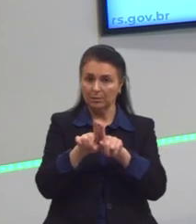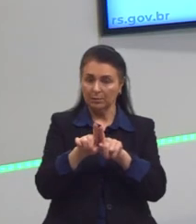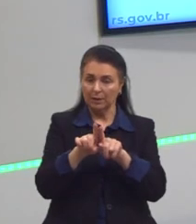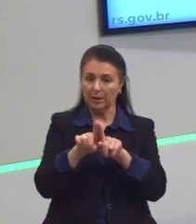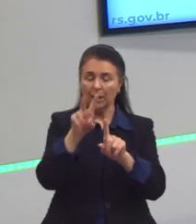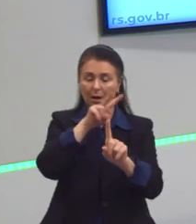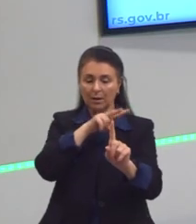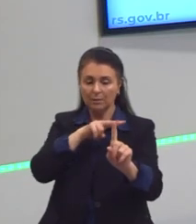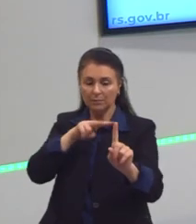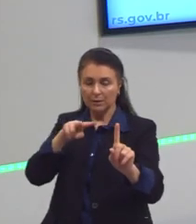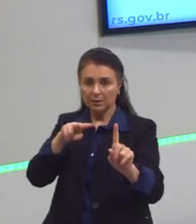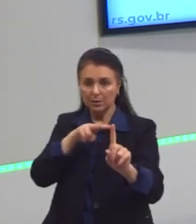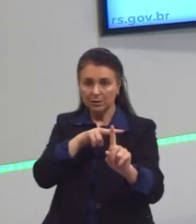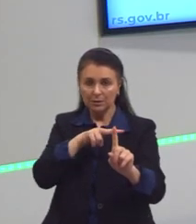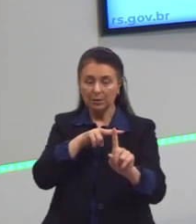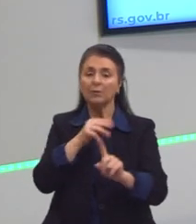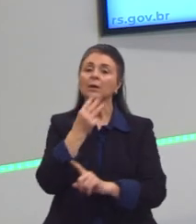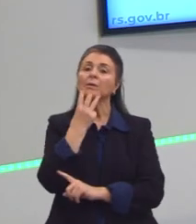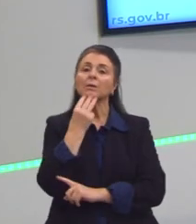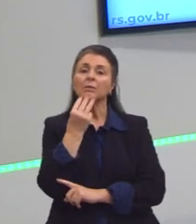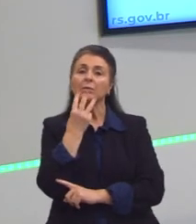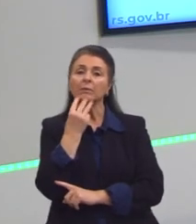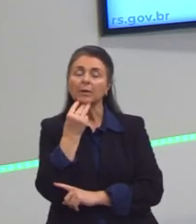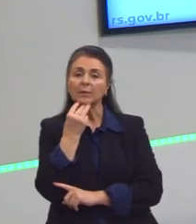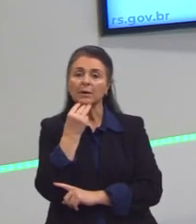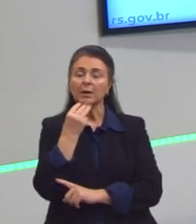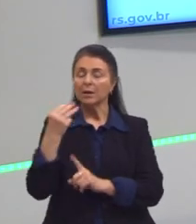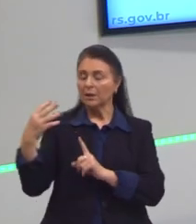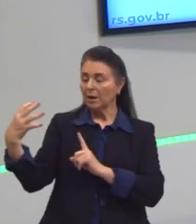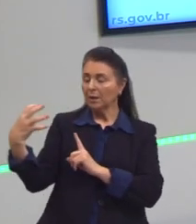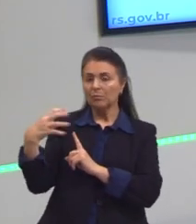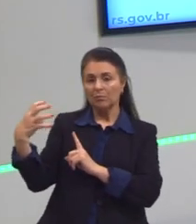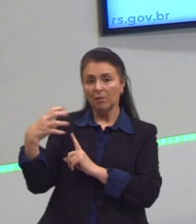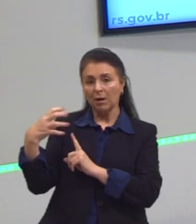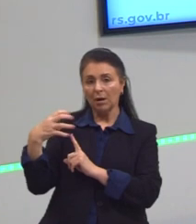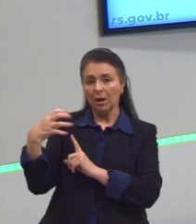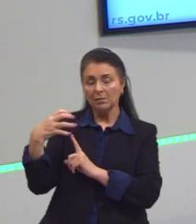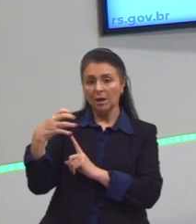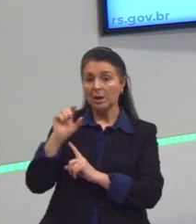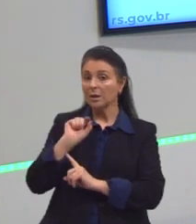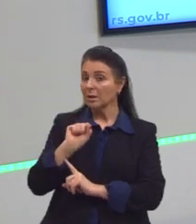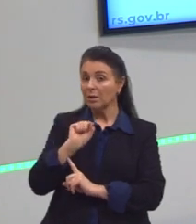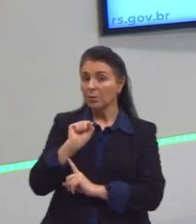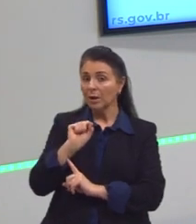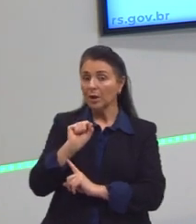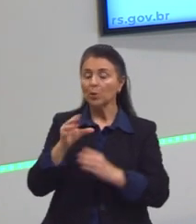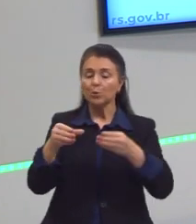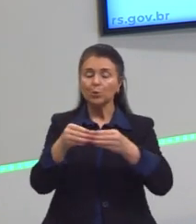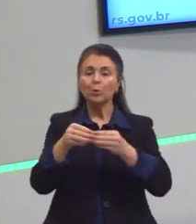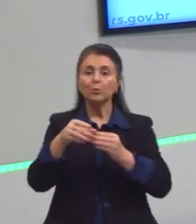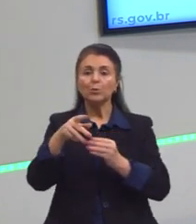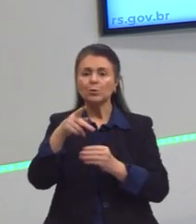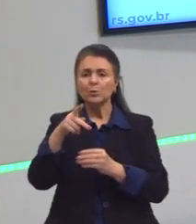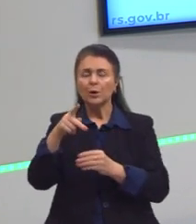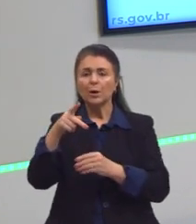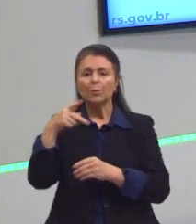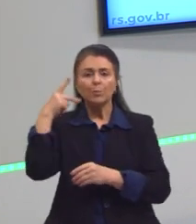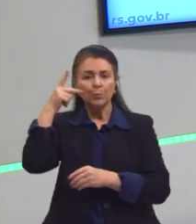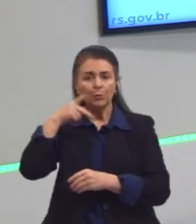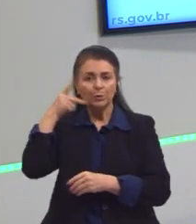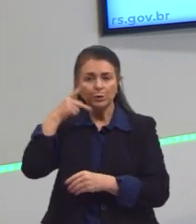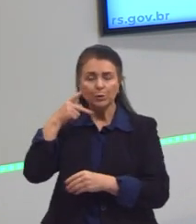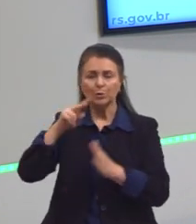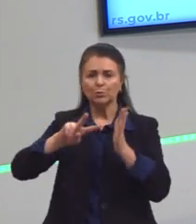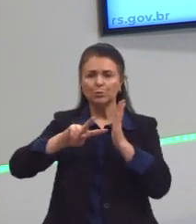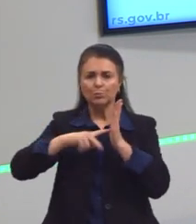perspectiva do Weberiana. E a influência, que é a questão dos partidos políticos, sindicatos, enfim, que é